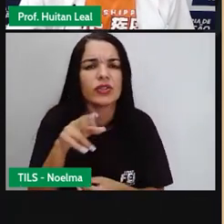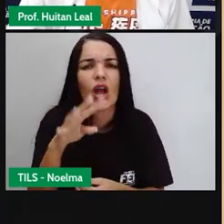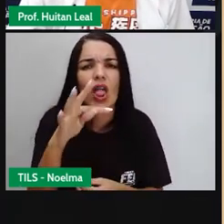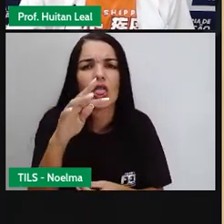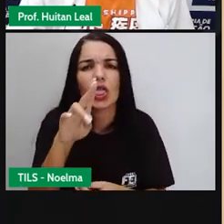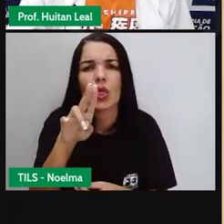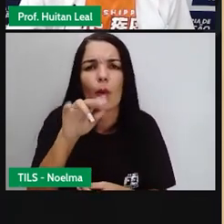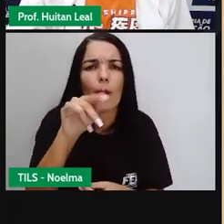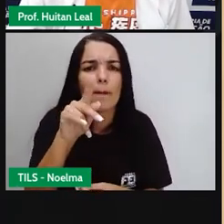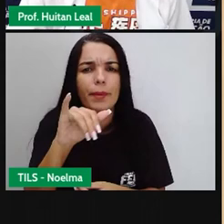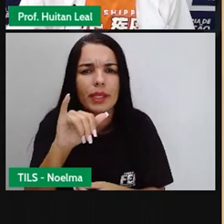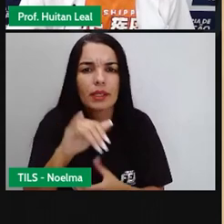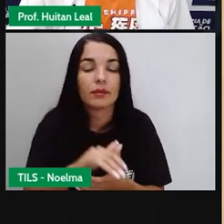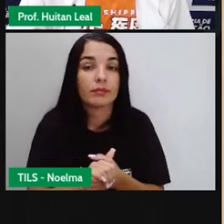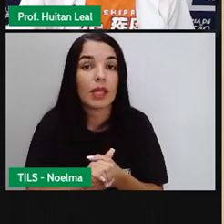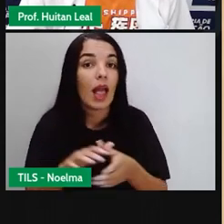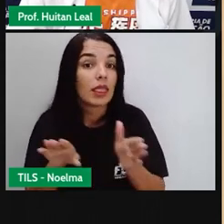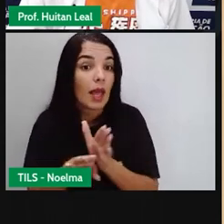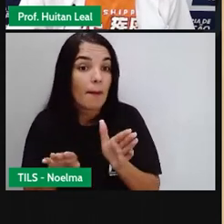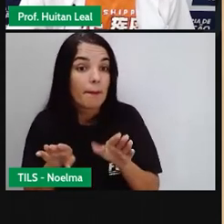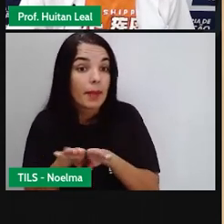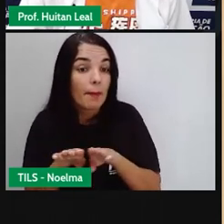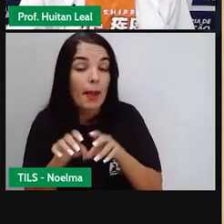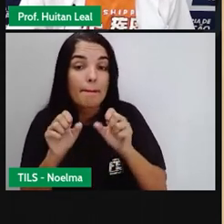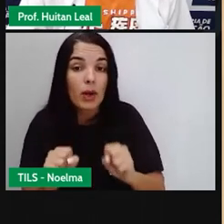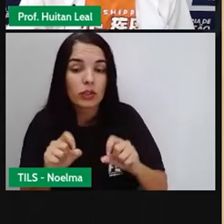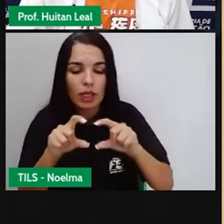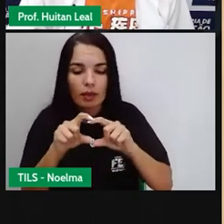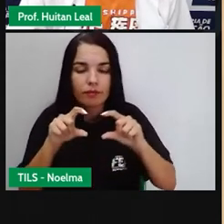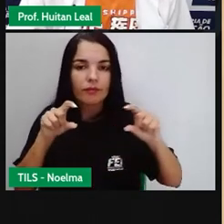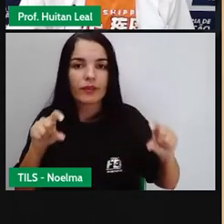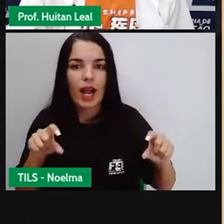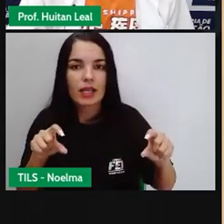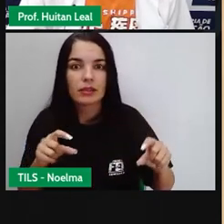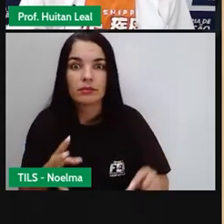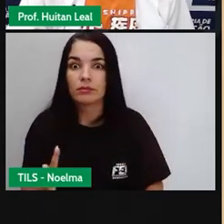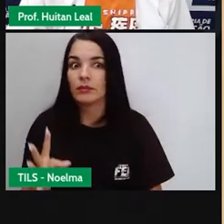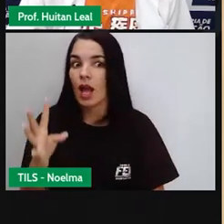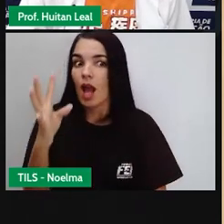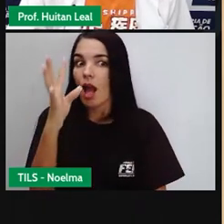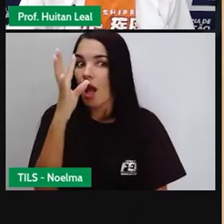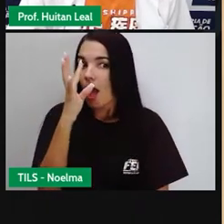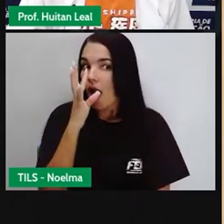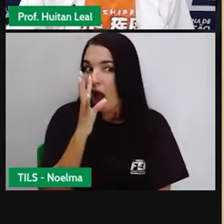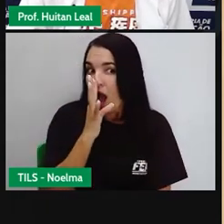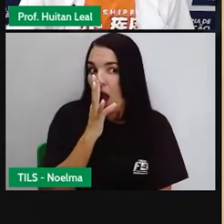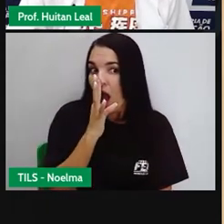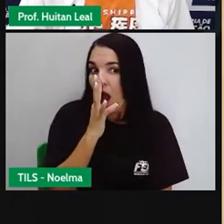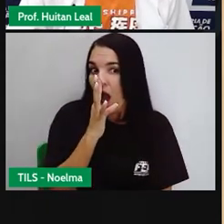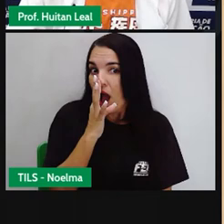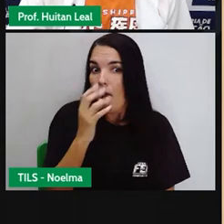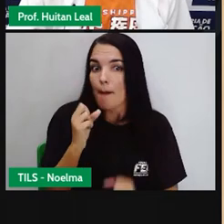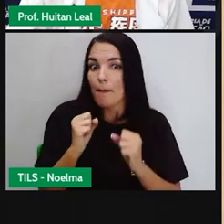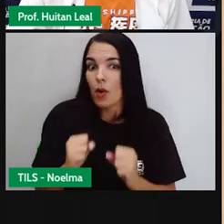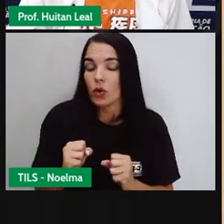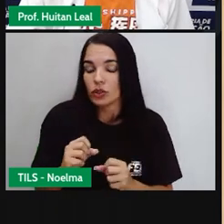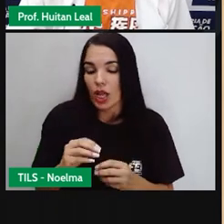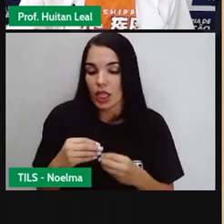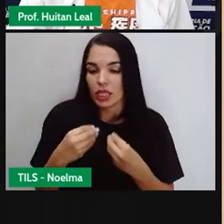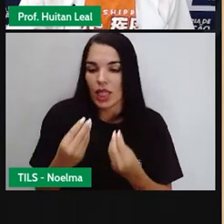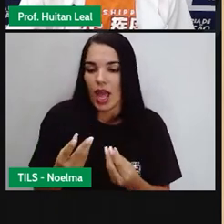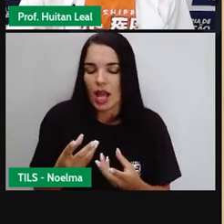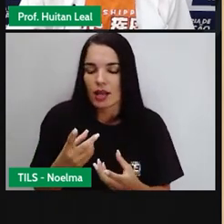exclamativa. Empregada para expressar espanto, surpresa, emoção,